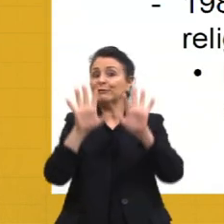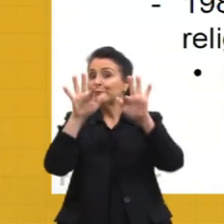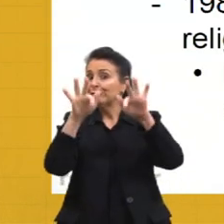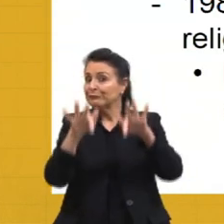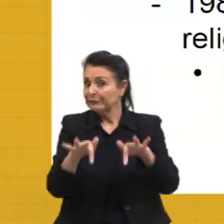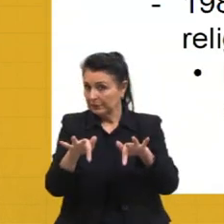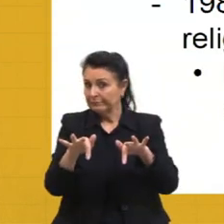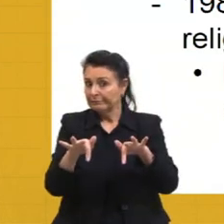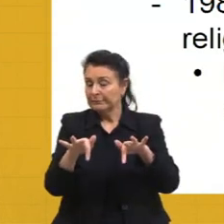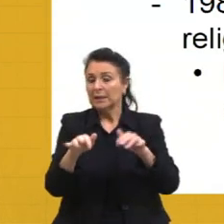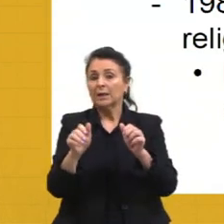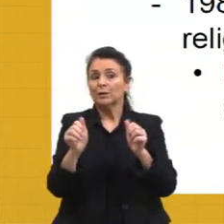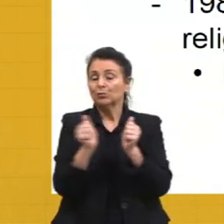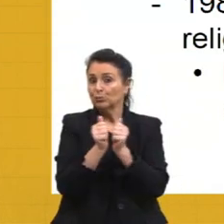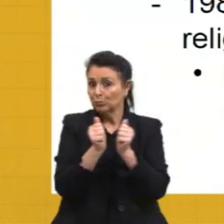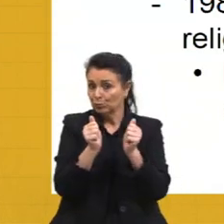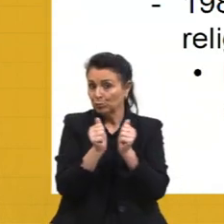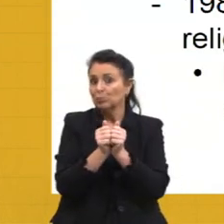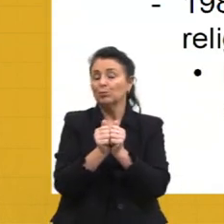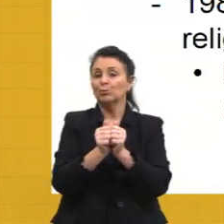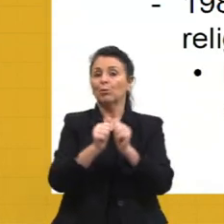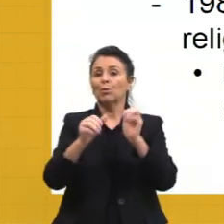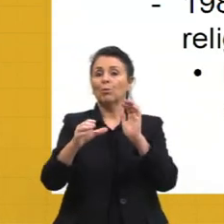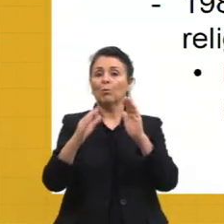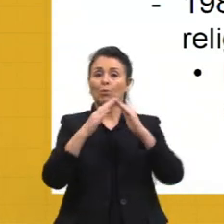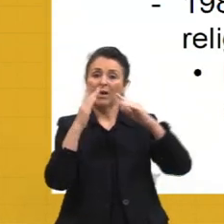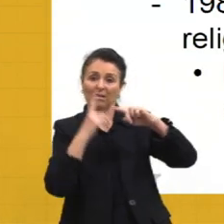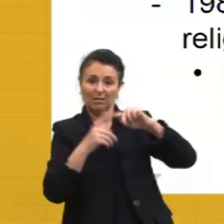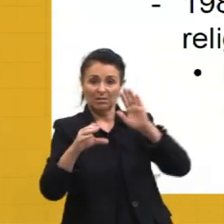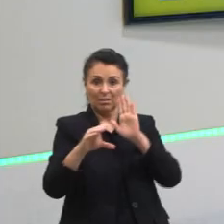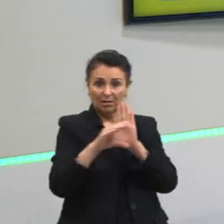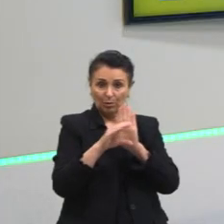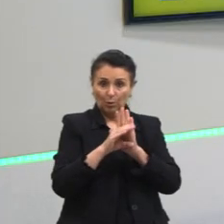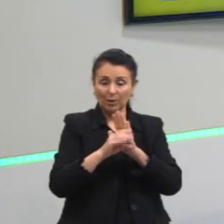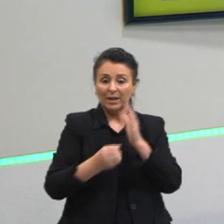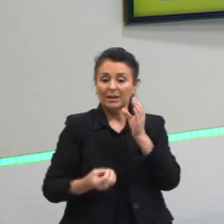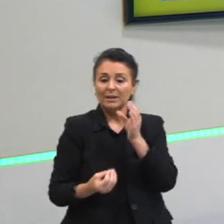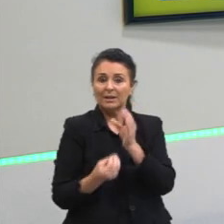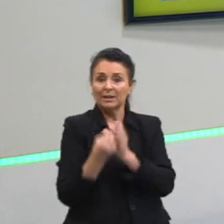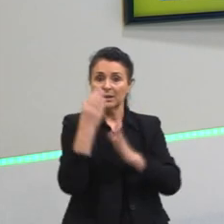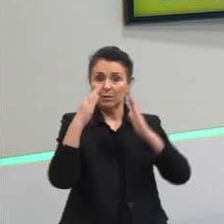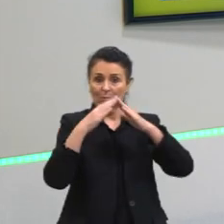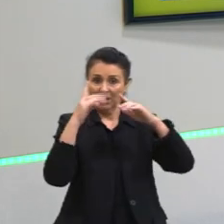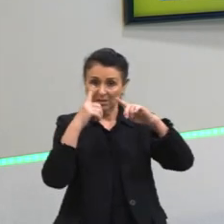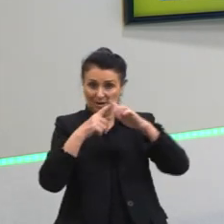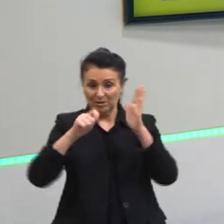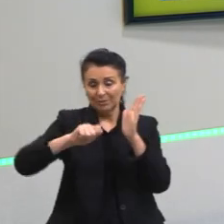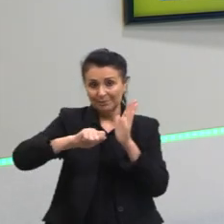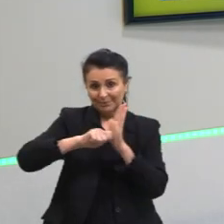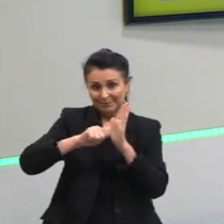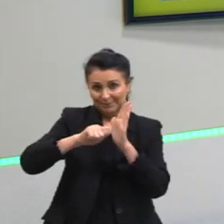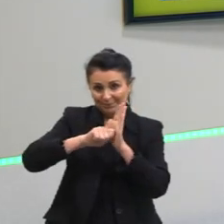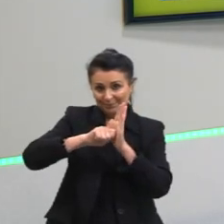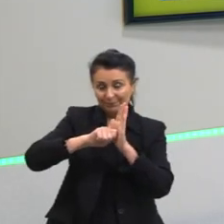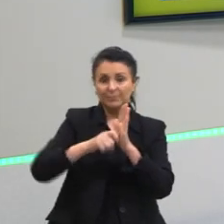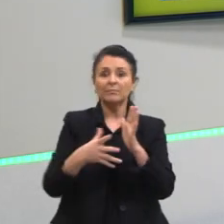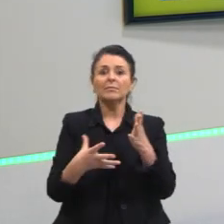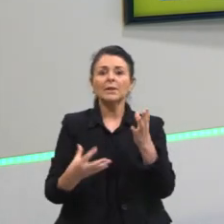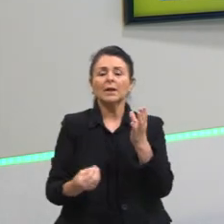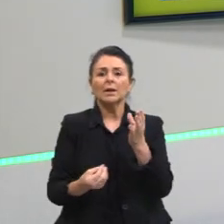instituir o anglicanismo. E o protestantismo, ele vai gerar muitas guerras civis e muita